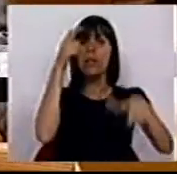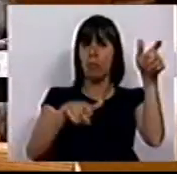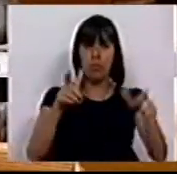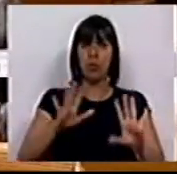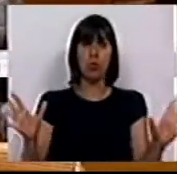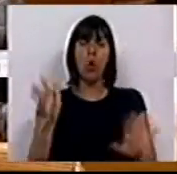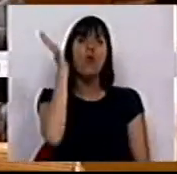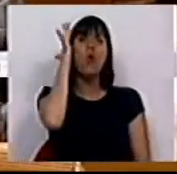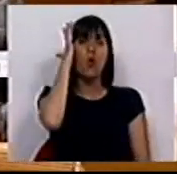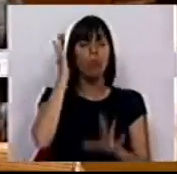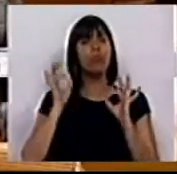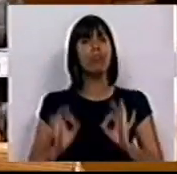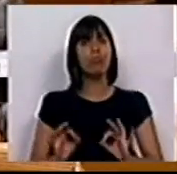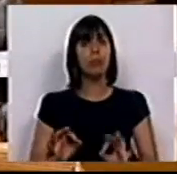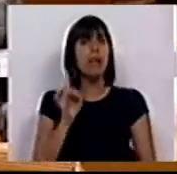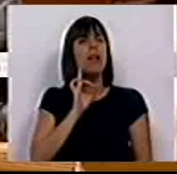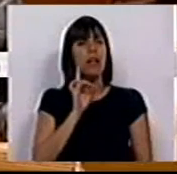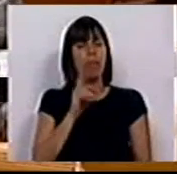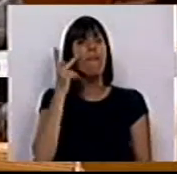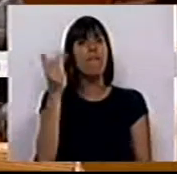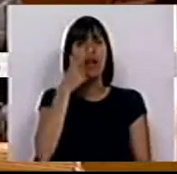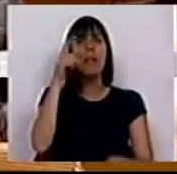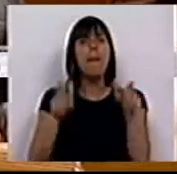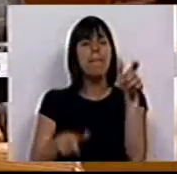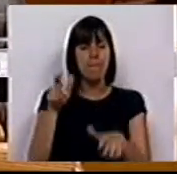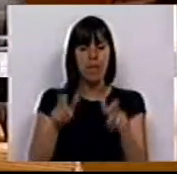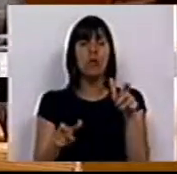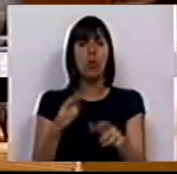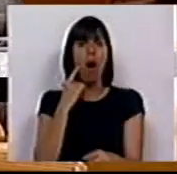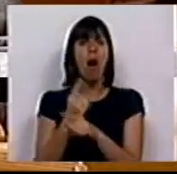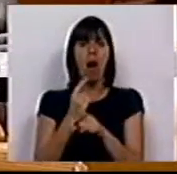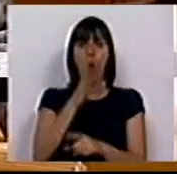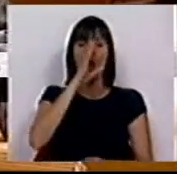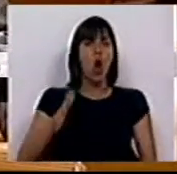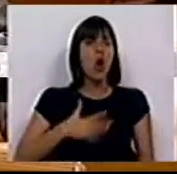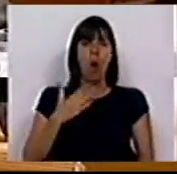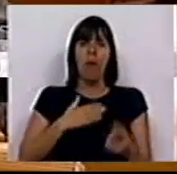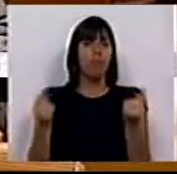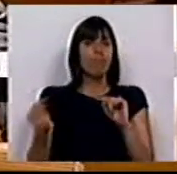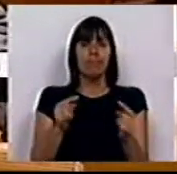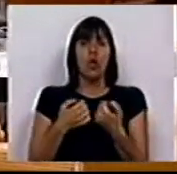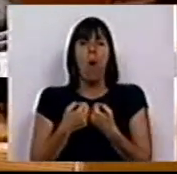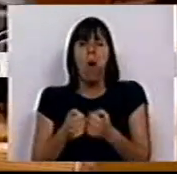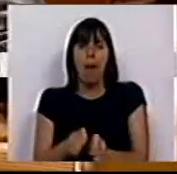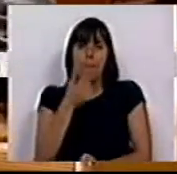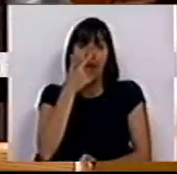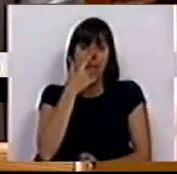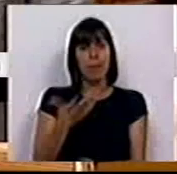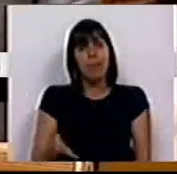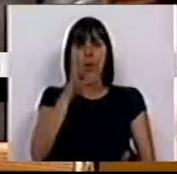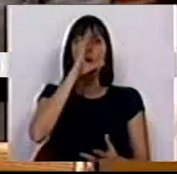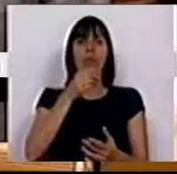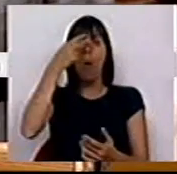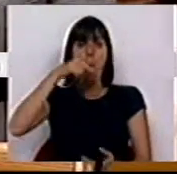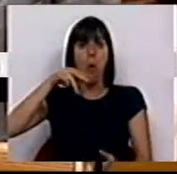pessoas. Os números que verdadeiramente importam à vida das pessoas são aqueles que o Governo não quer discutir por que escondeu. Aqueles que o